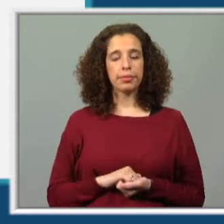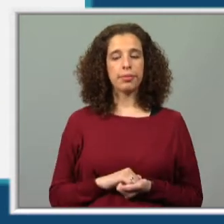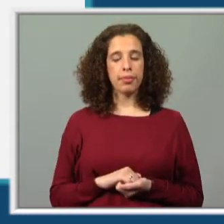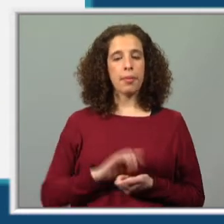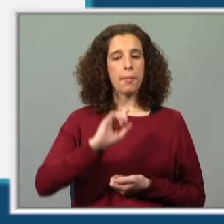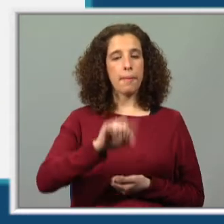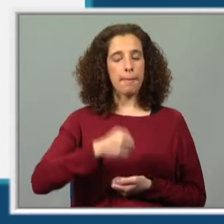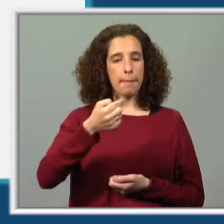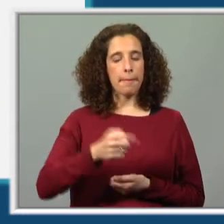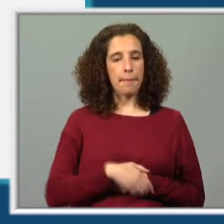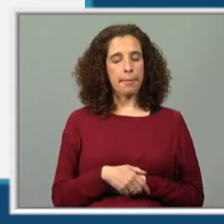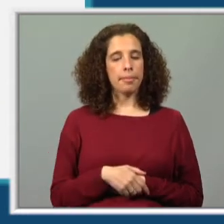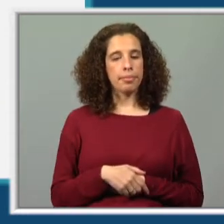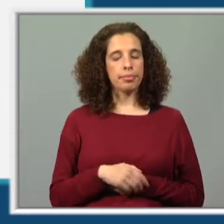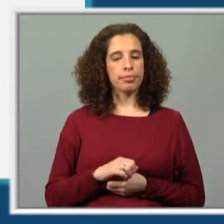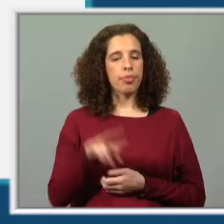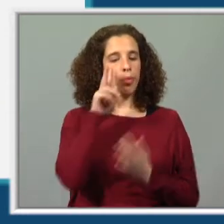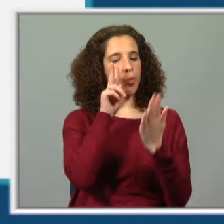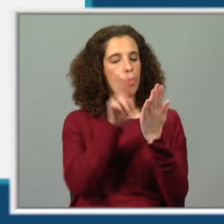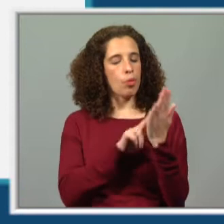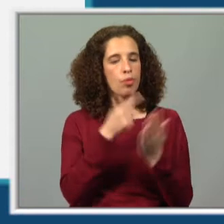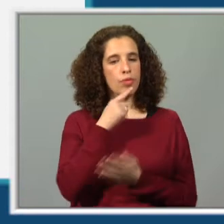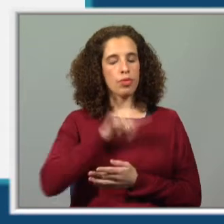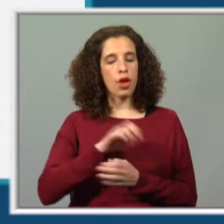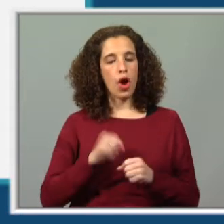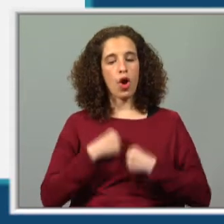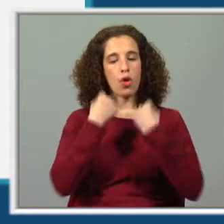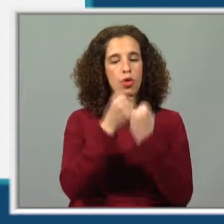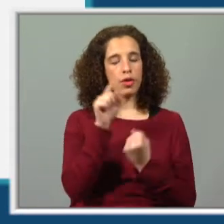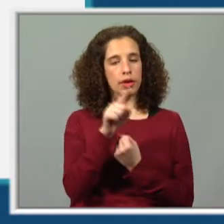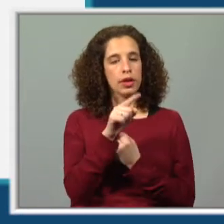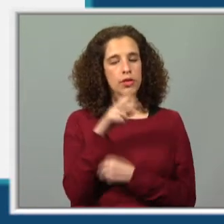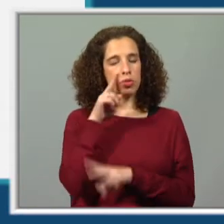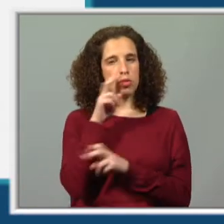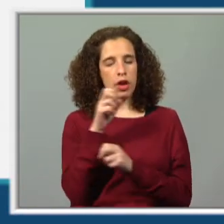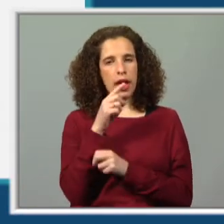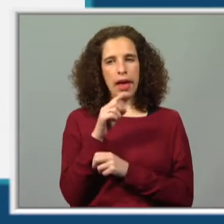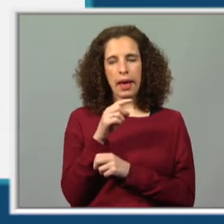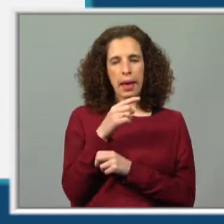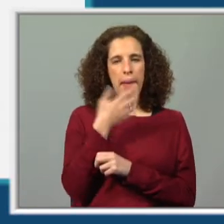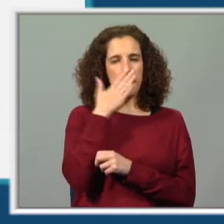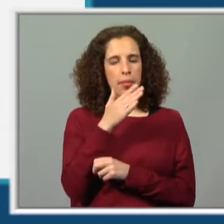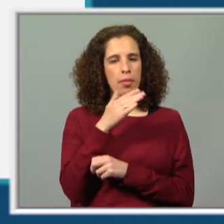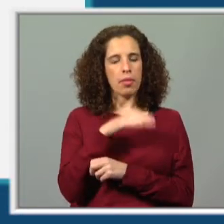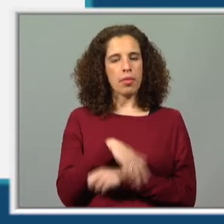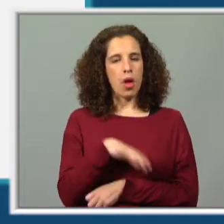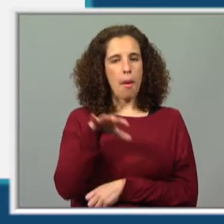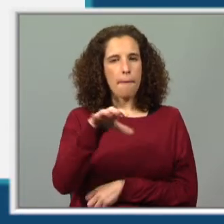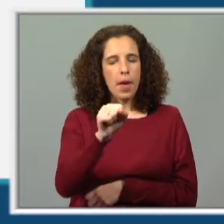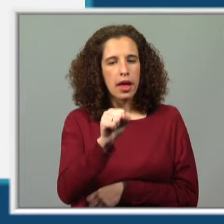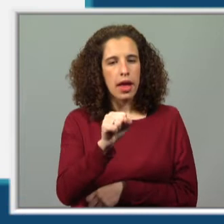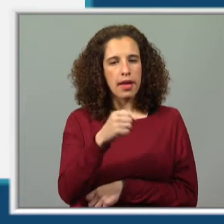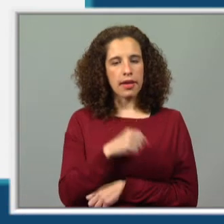E depois vamos voltar a ler e conseguir aqui encontrar... É quase uma caça à afirmação